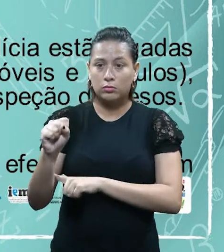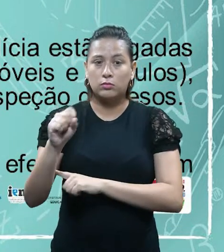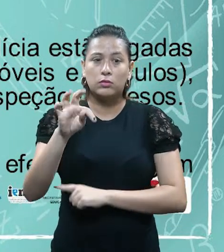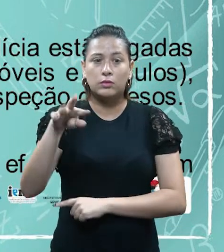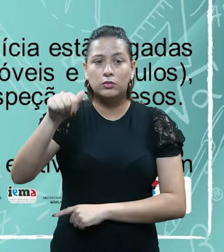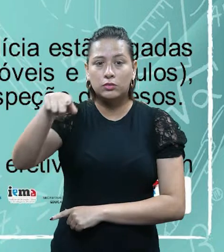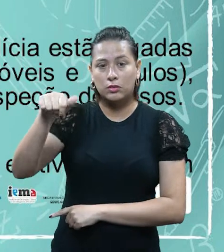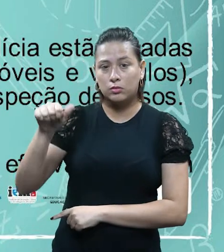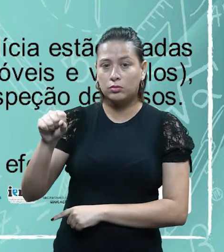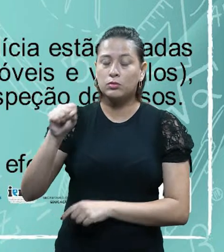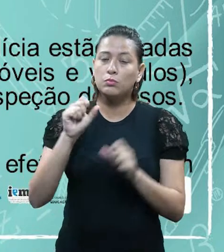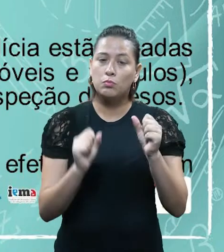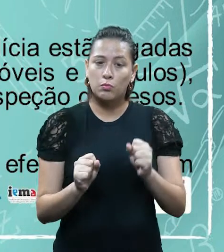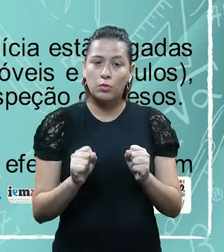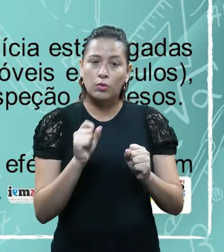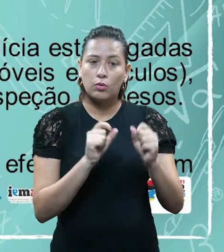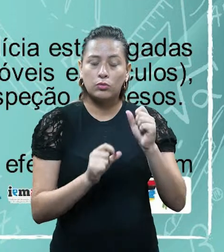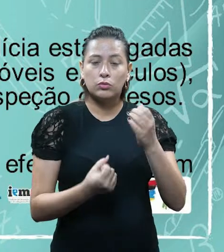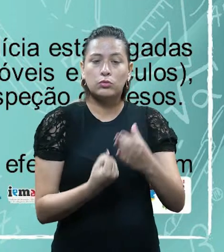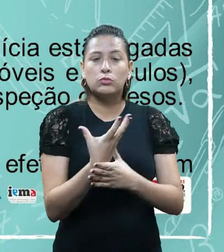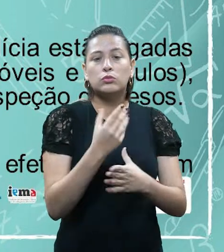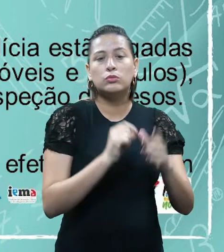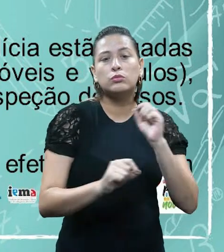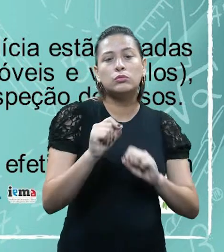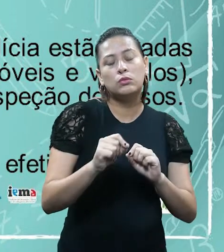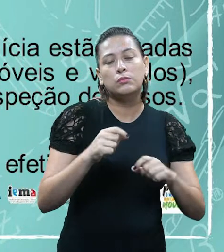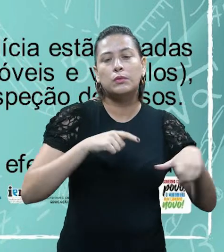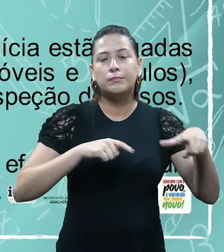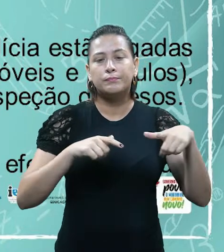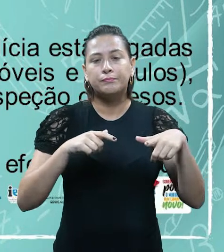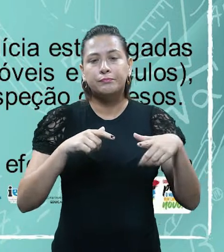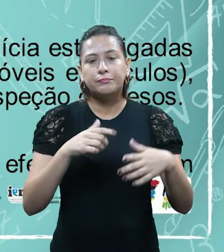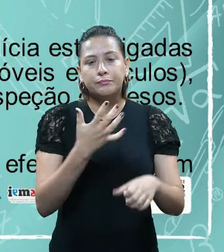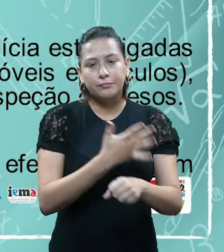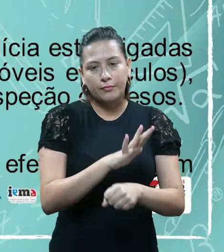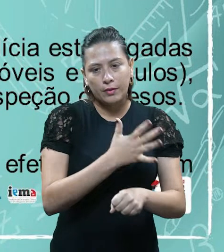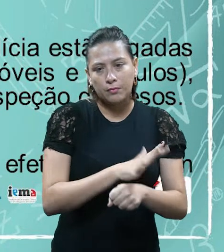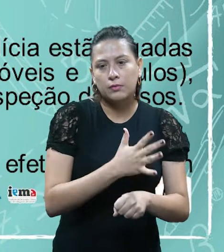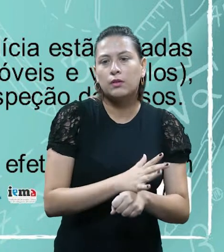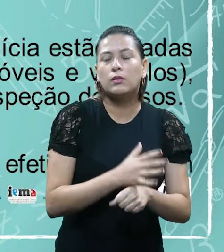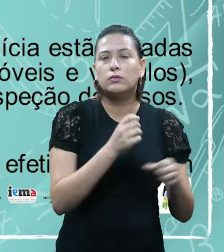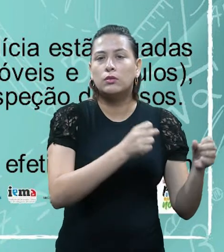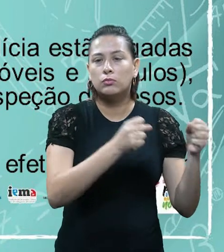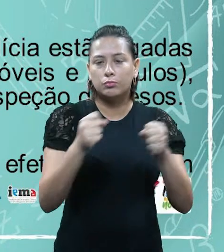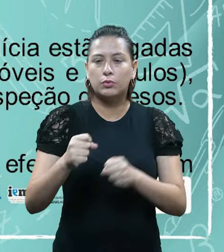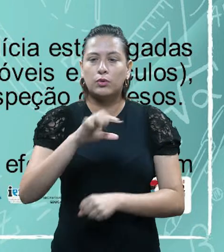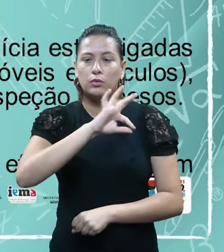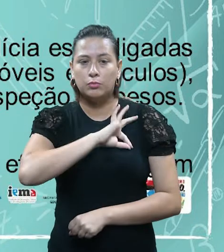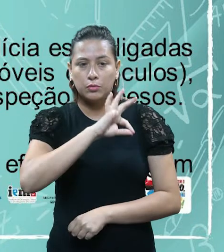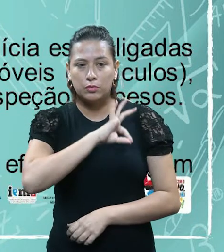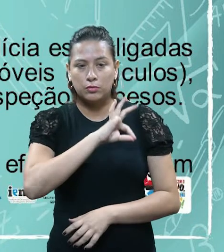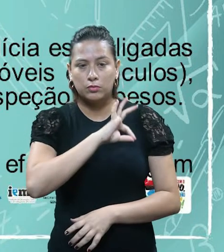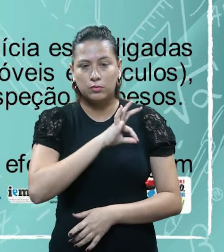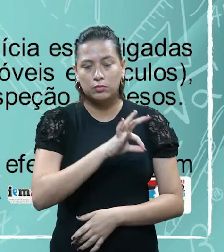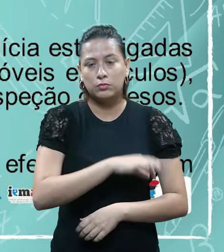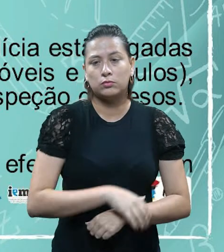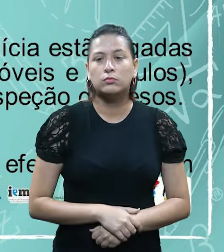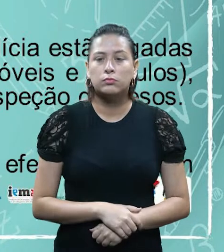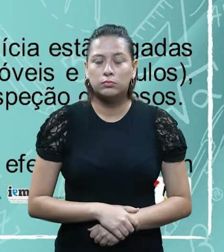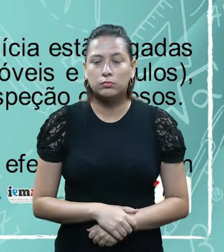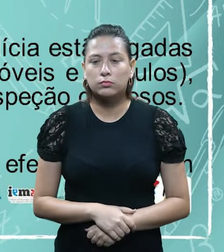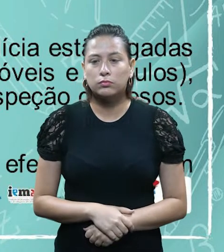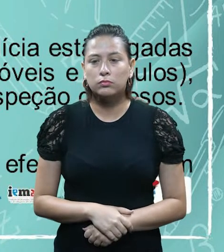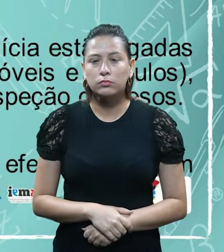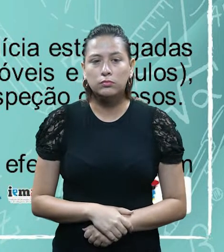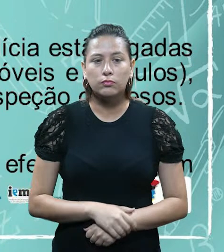criadas para exercer, para o exercício regular do poder, né, de polícia, ou, é, para o exercício regular